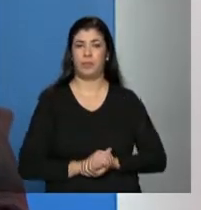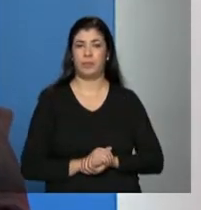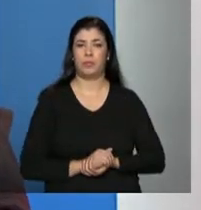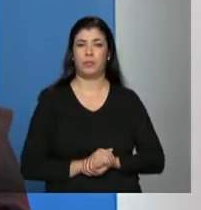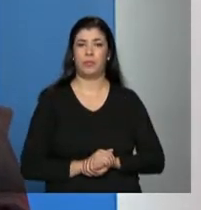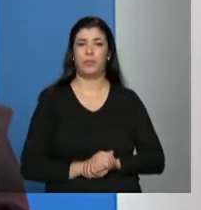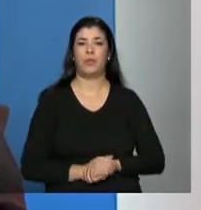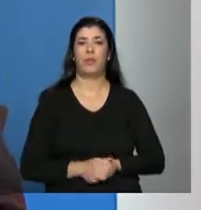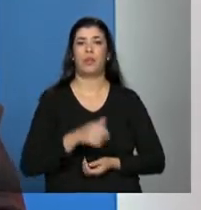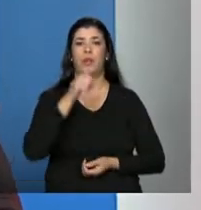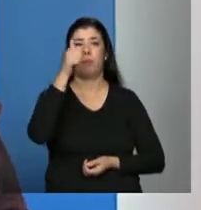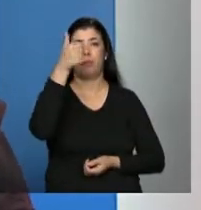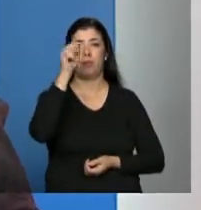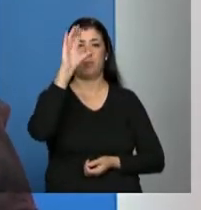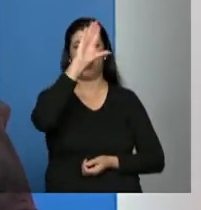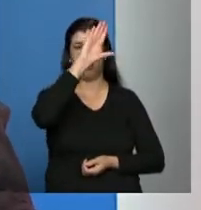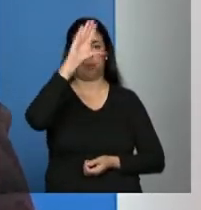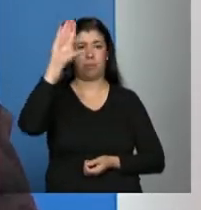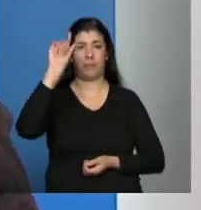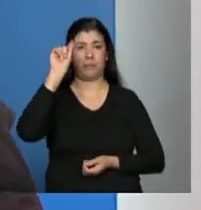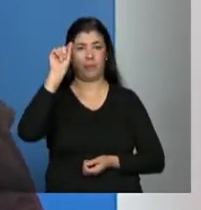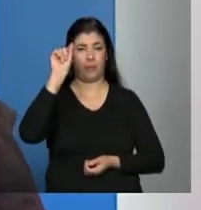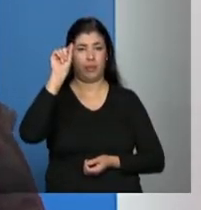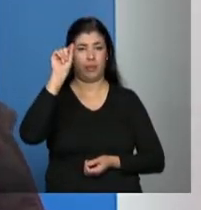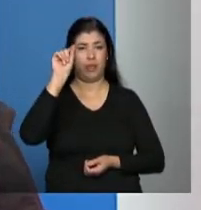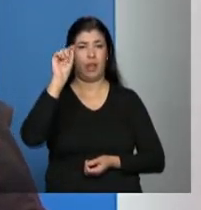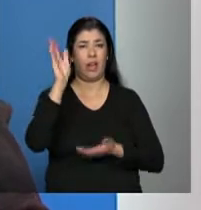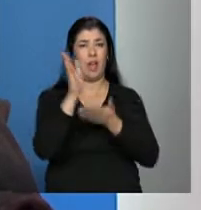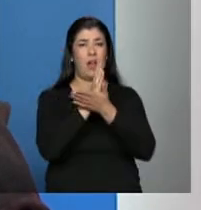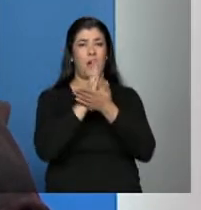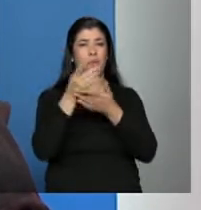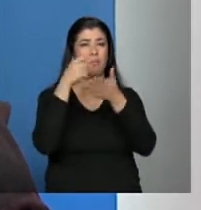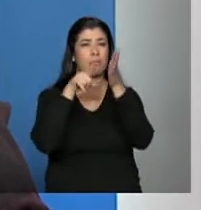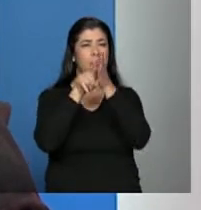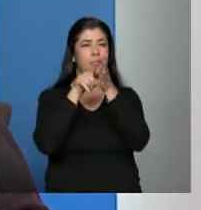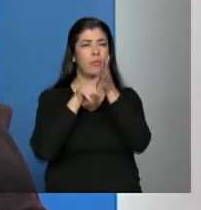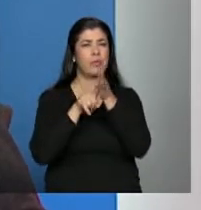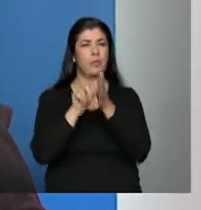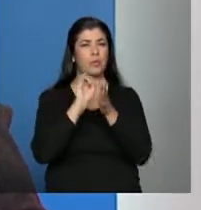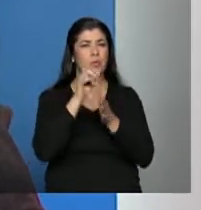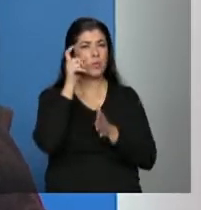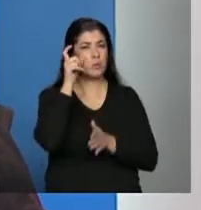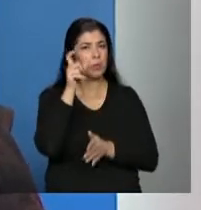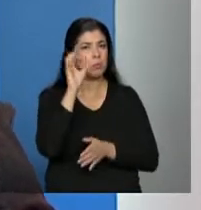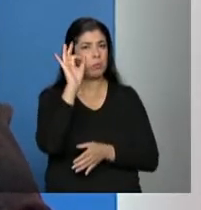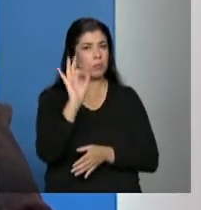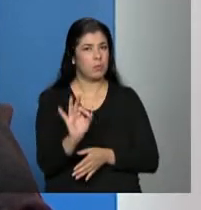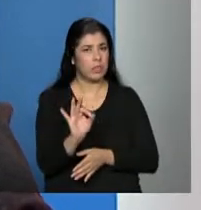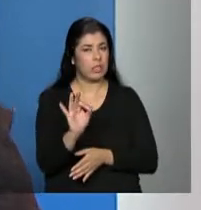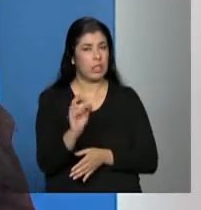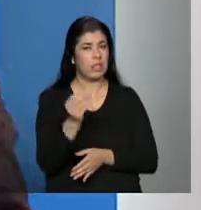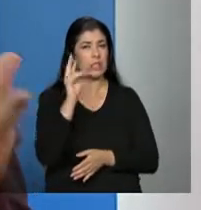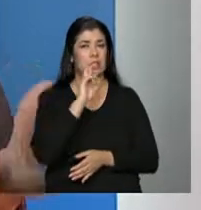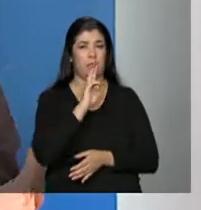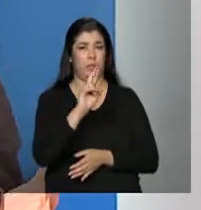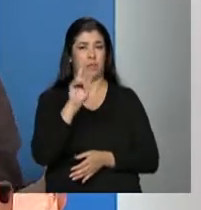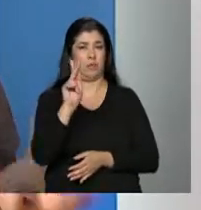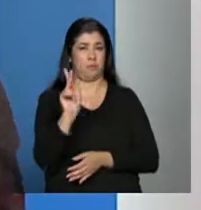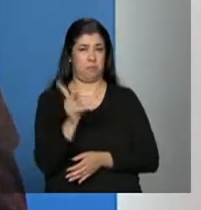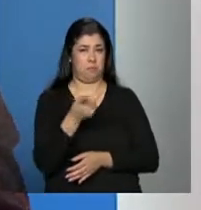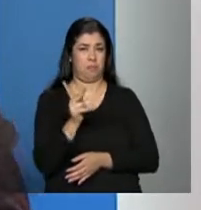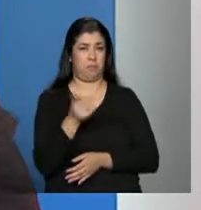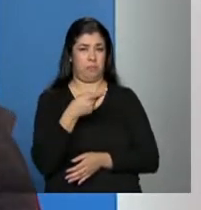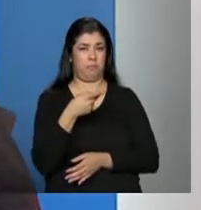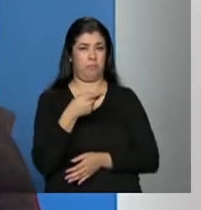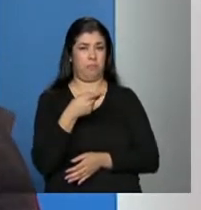sessão 1 tem algumas questões que, se não forem muito bem observadas, elas podem causar um erro. Uma outra questão